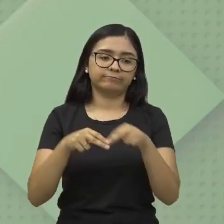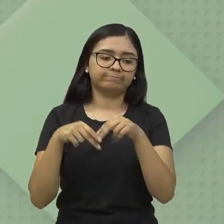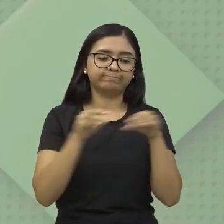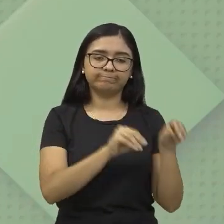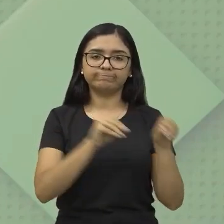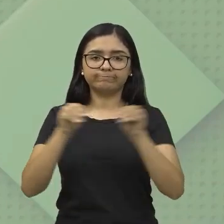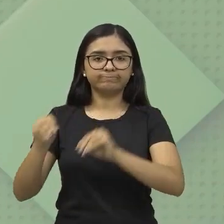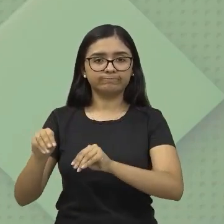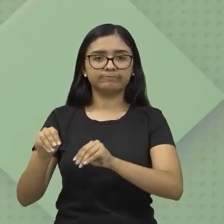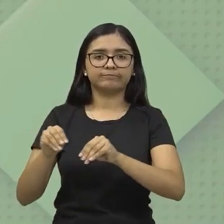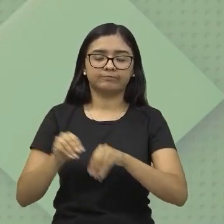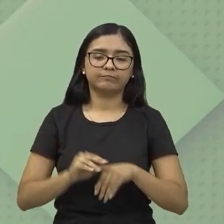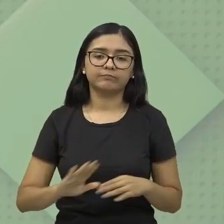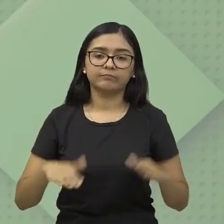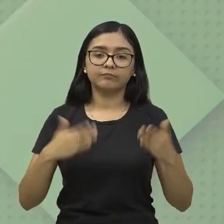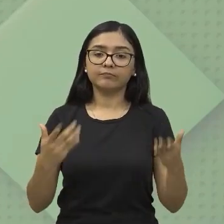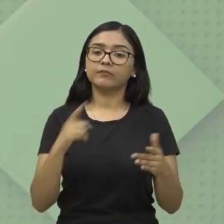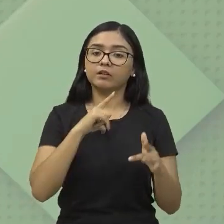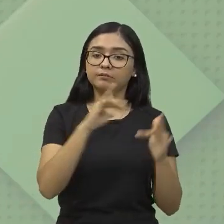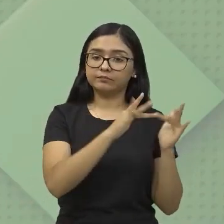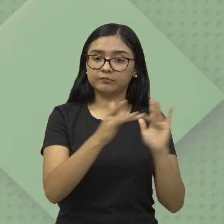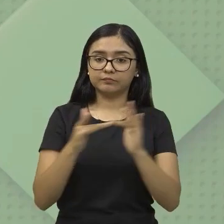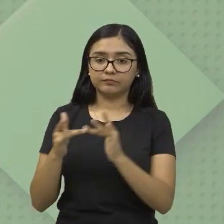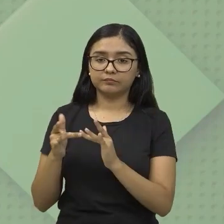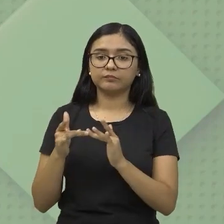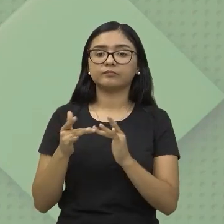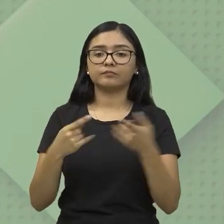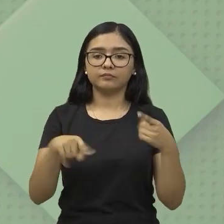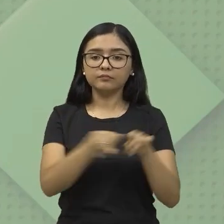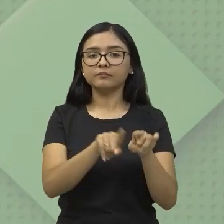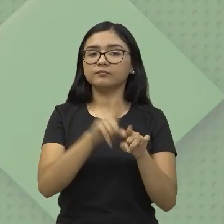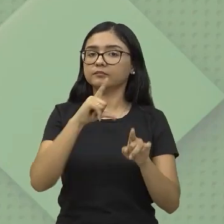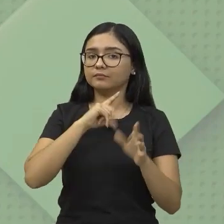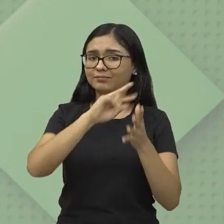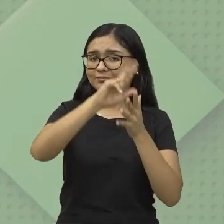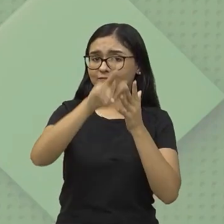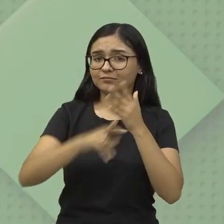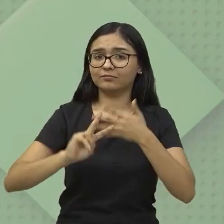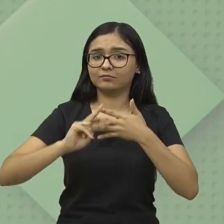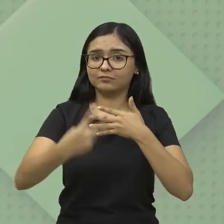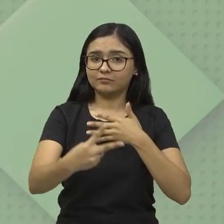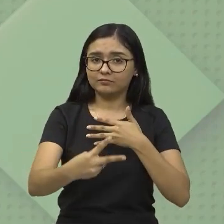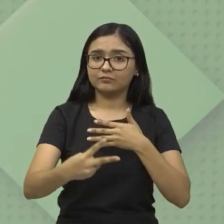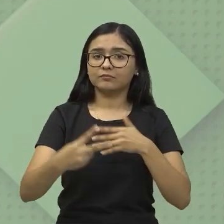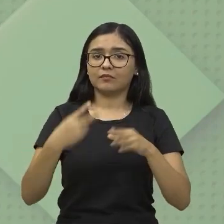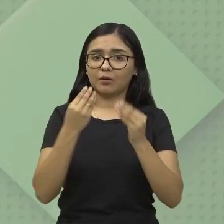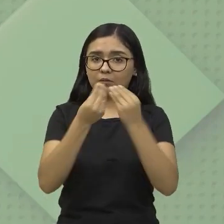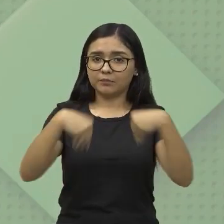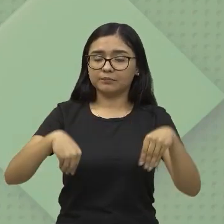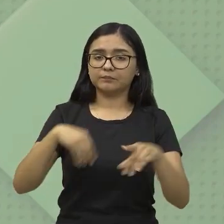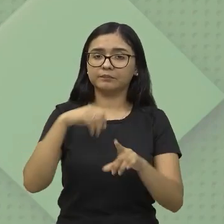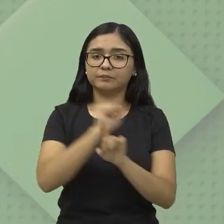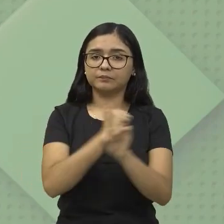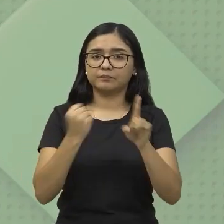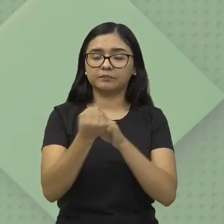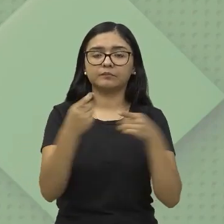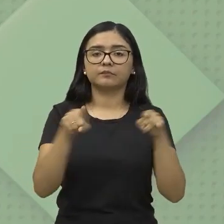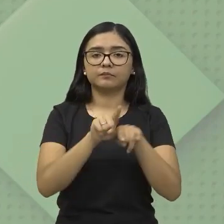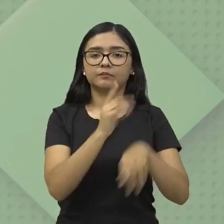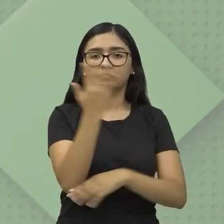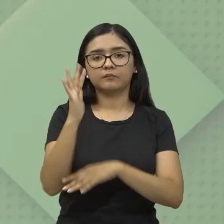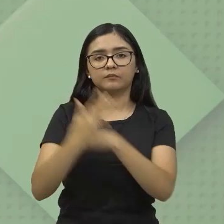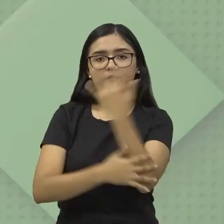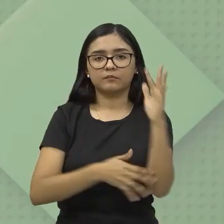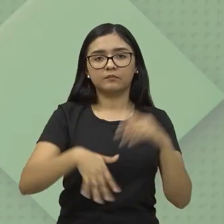região. Então, nesse contexto, ela gerou também alguns impactos sociais, né, e também ambientais. E